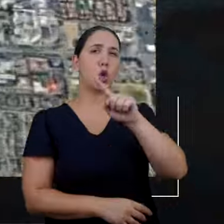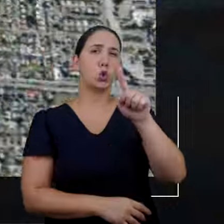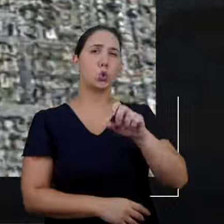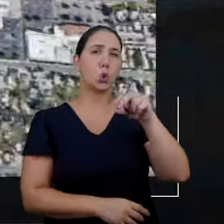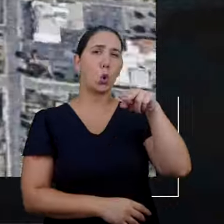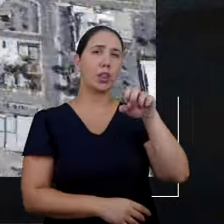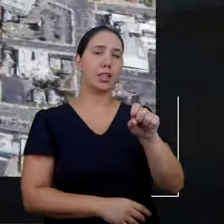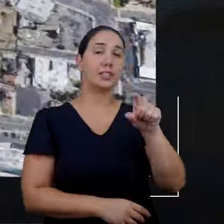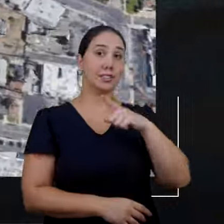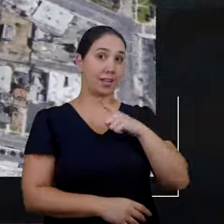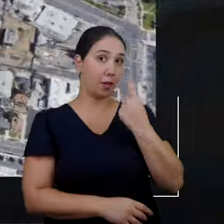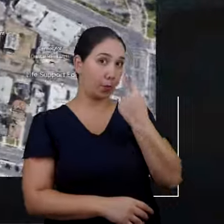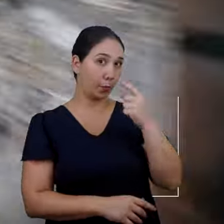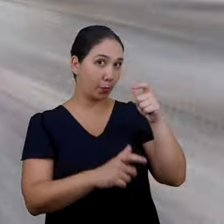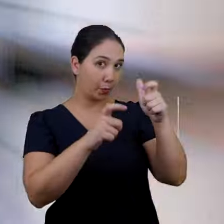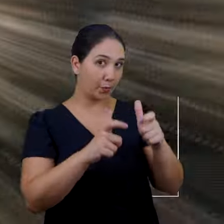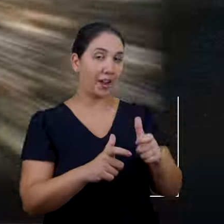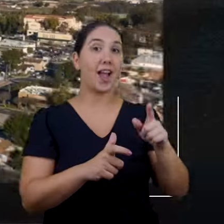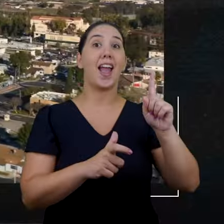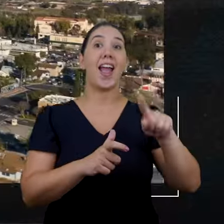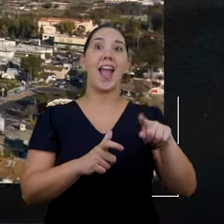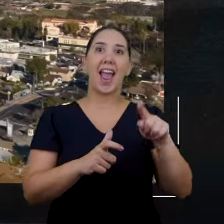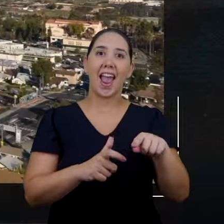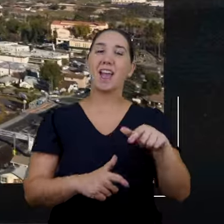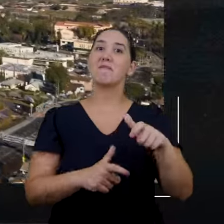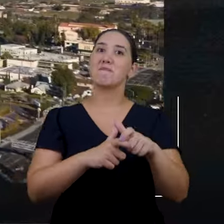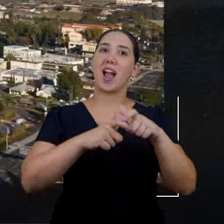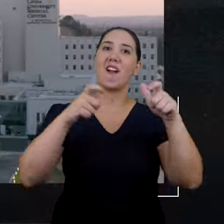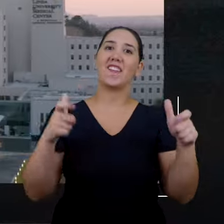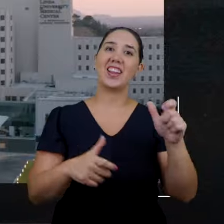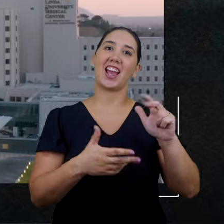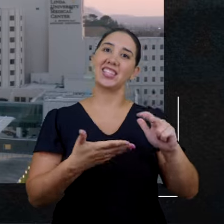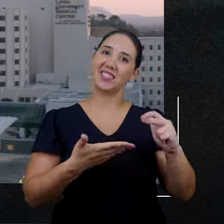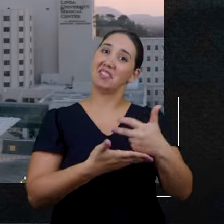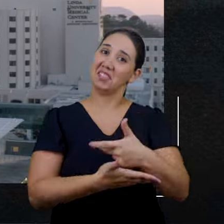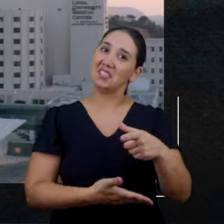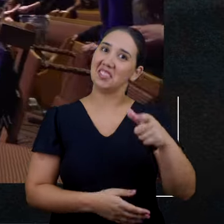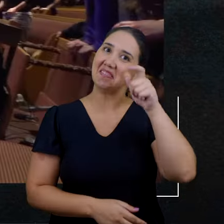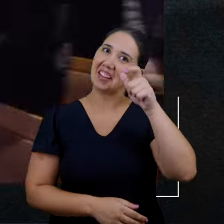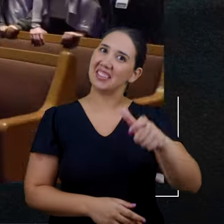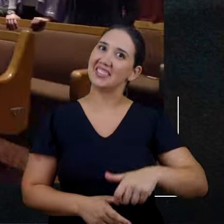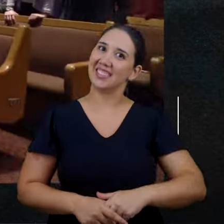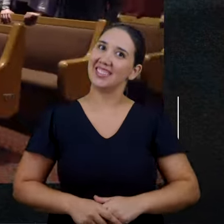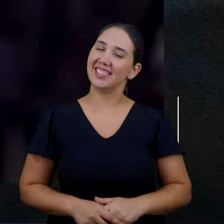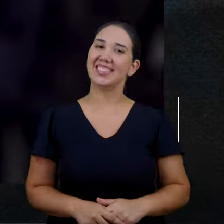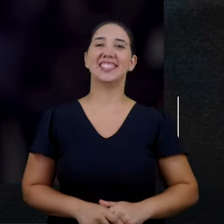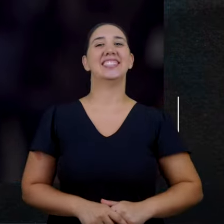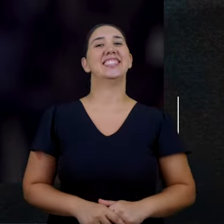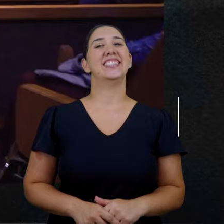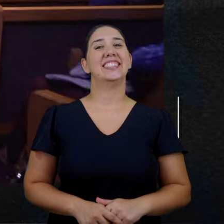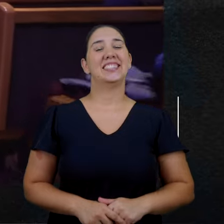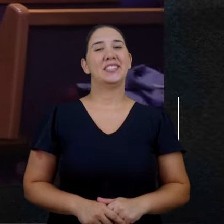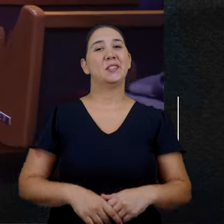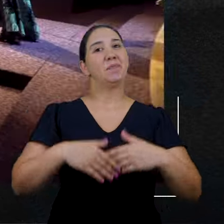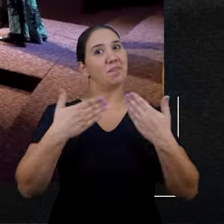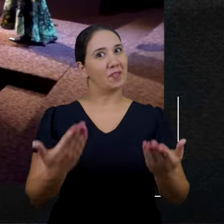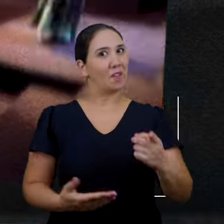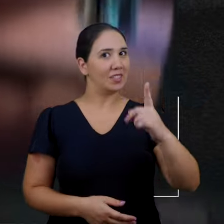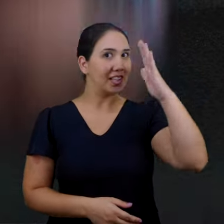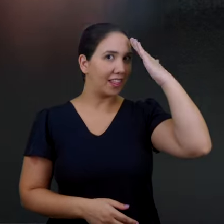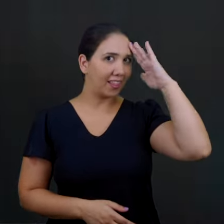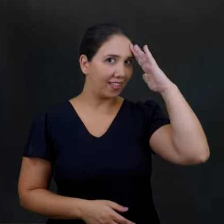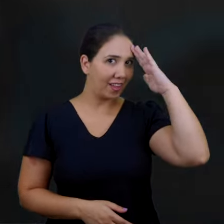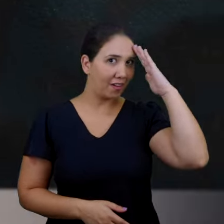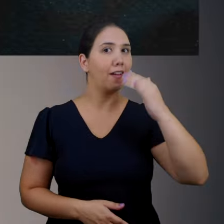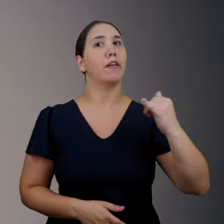fica em Loma Linda, na Califórnia, onde parte considerável da população é Adventista do Sétimo Dia. Interessante, não?